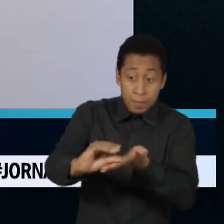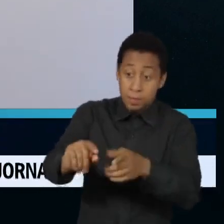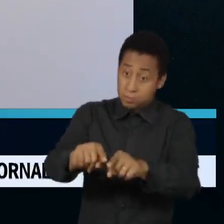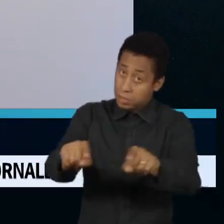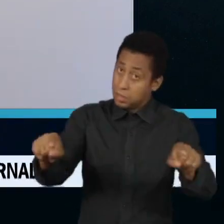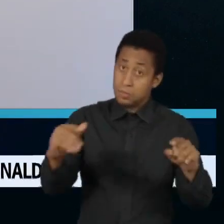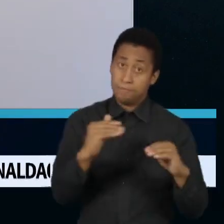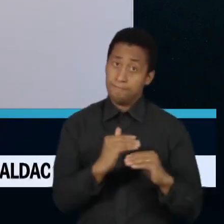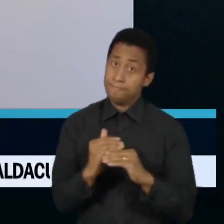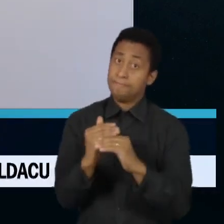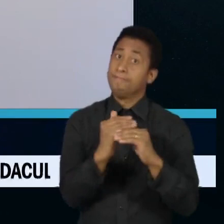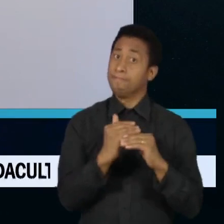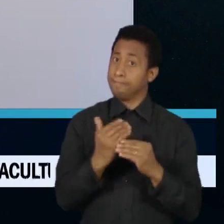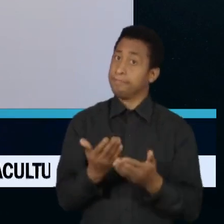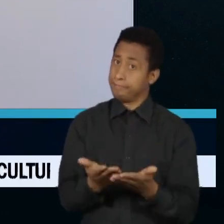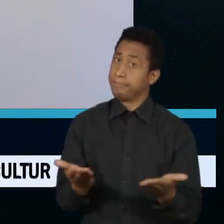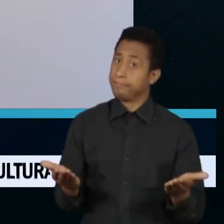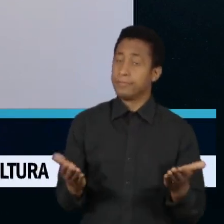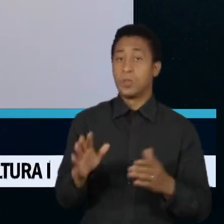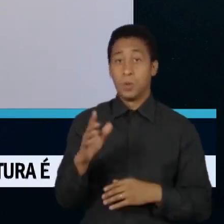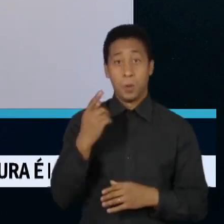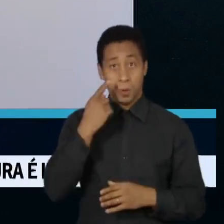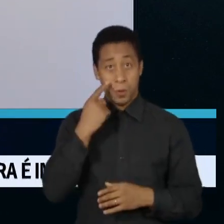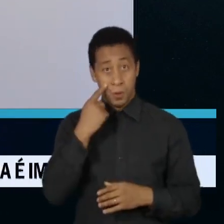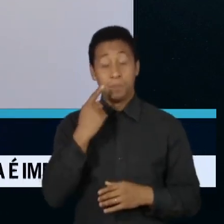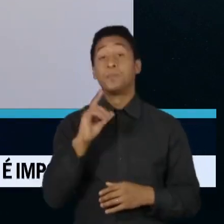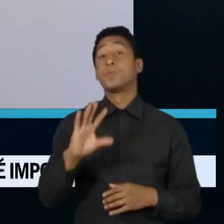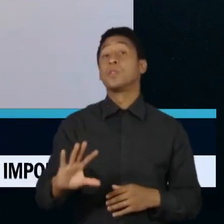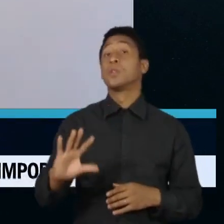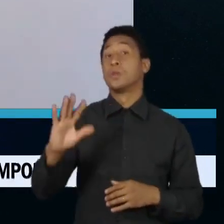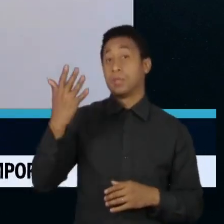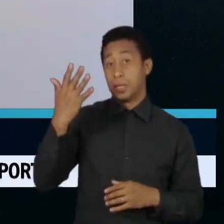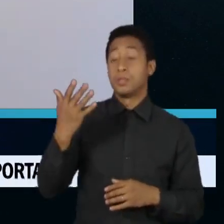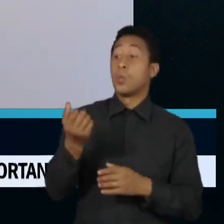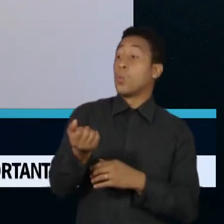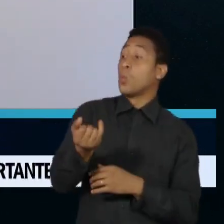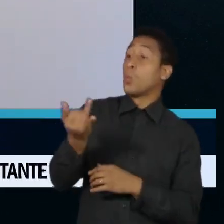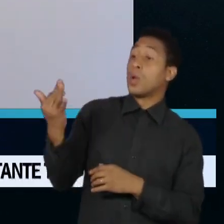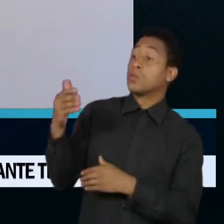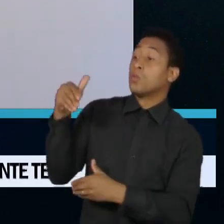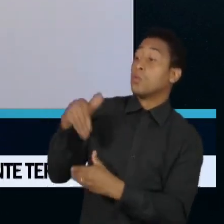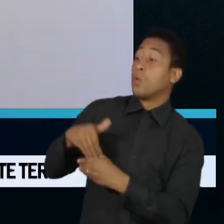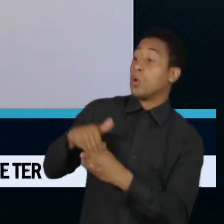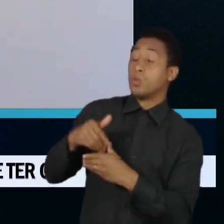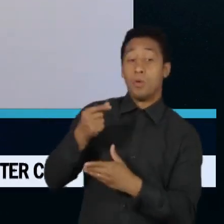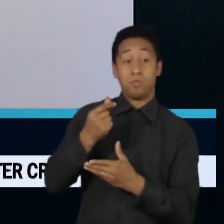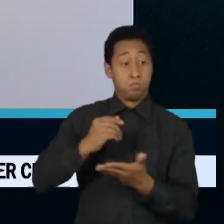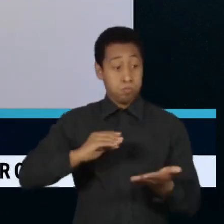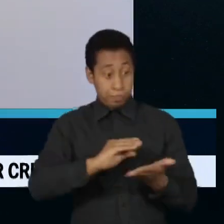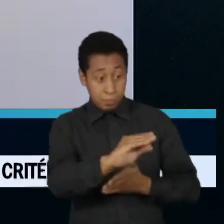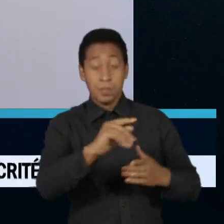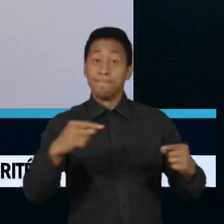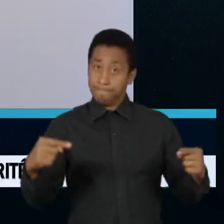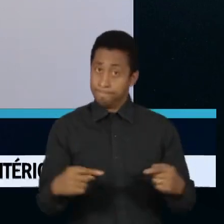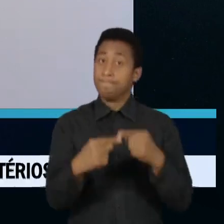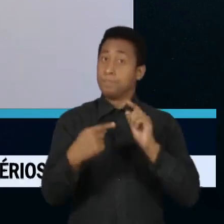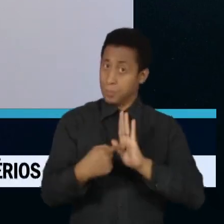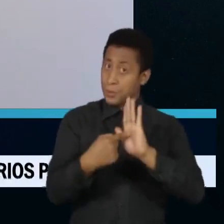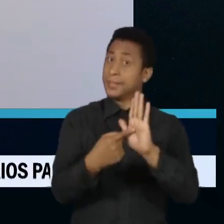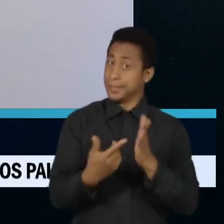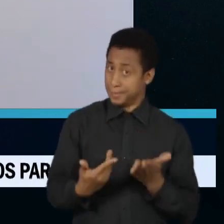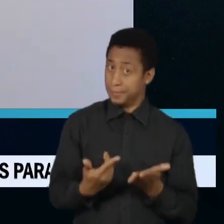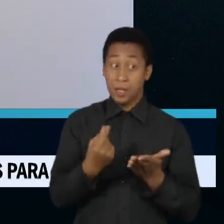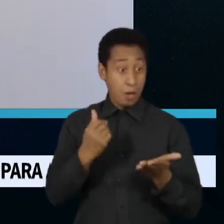Existe uma relação direta entre financiamento e quantidade de votos. Sem financiamento, sem esse